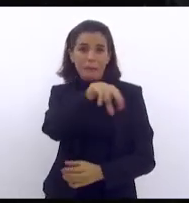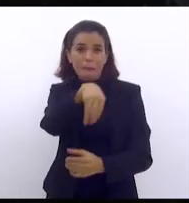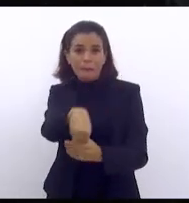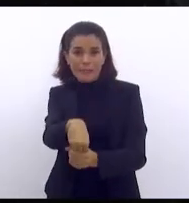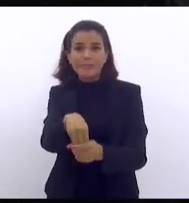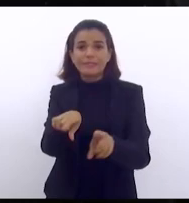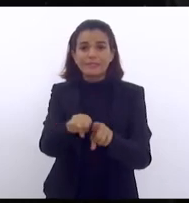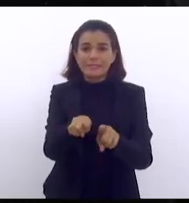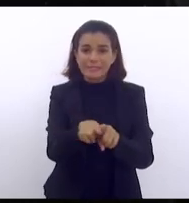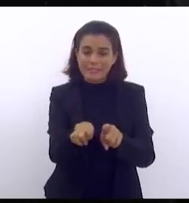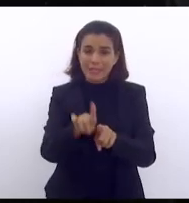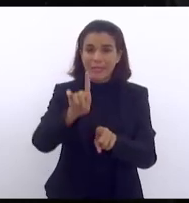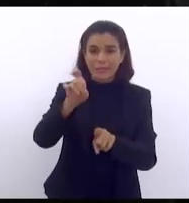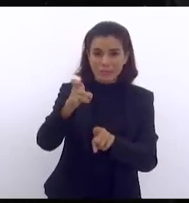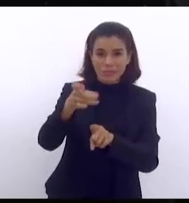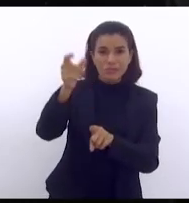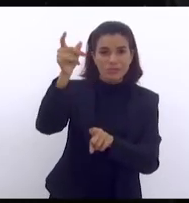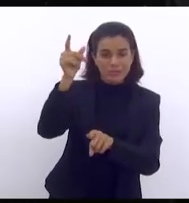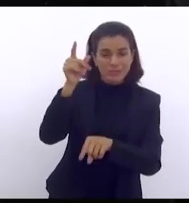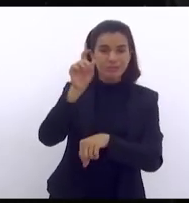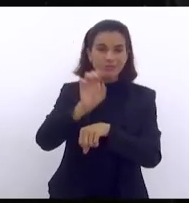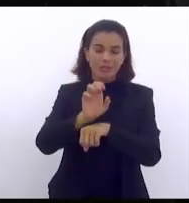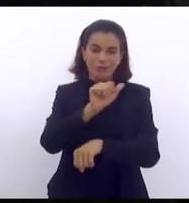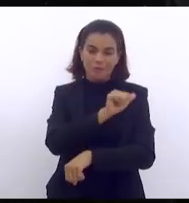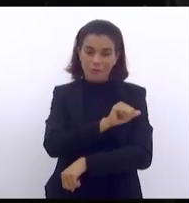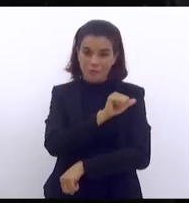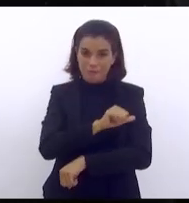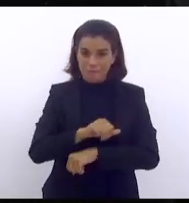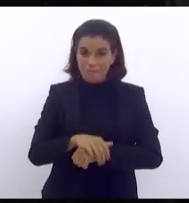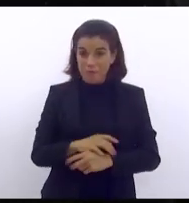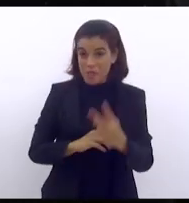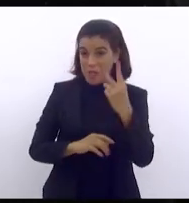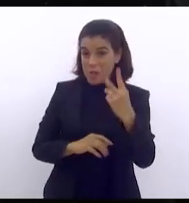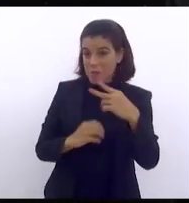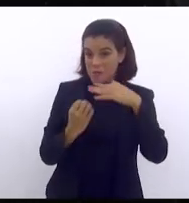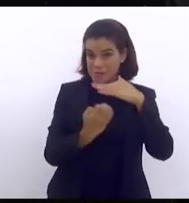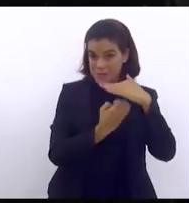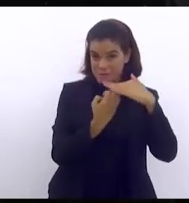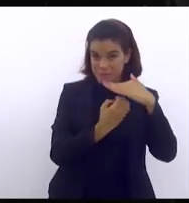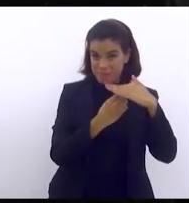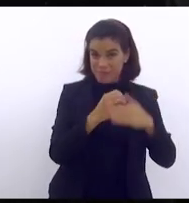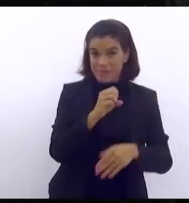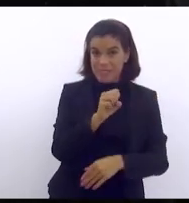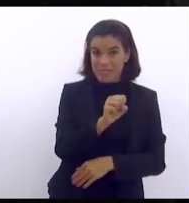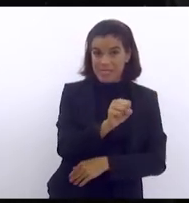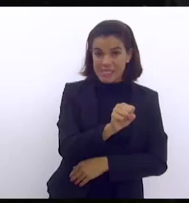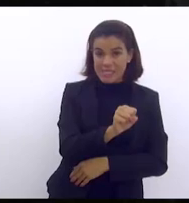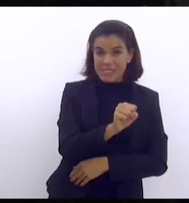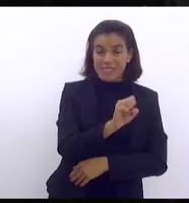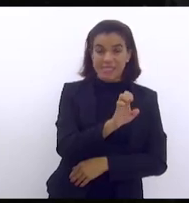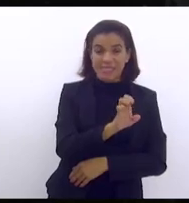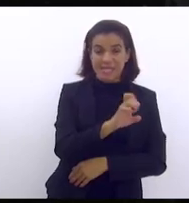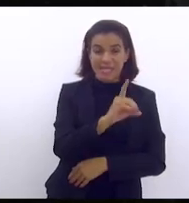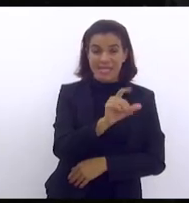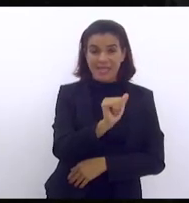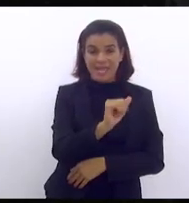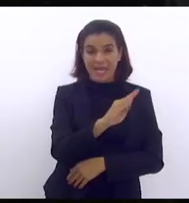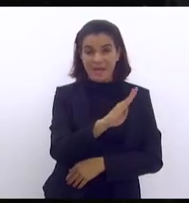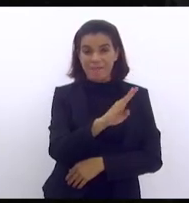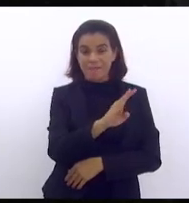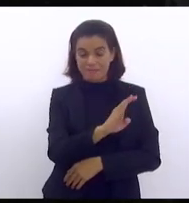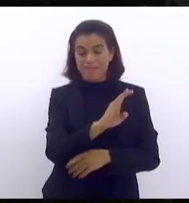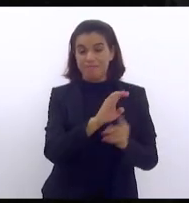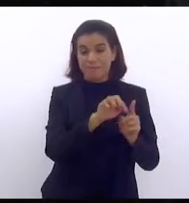aqui na Guanabara tinham duas companhias a CEDAG a companhia de água da